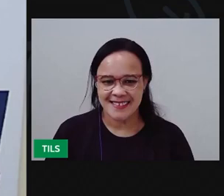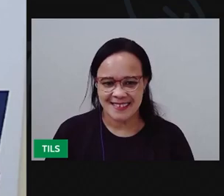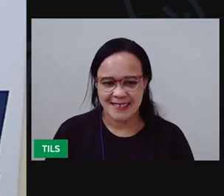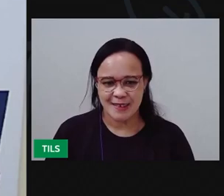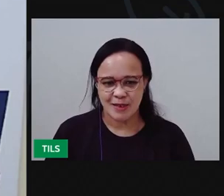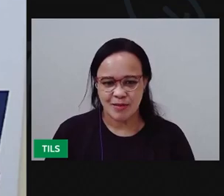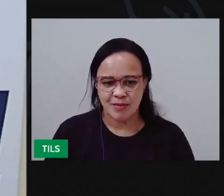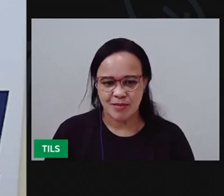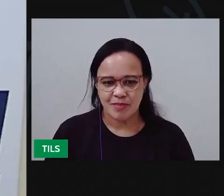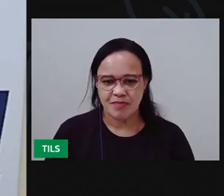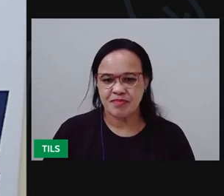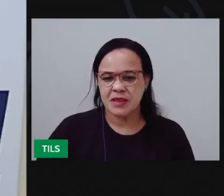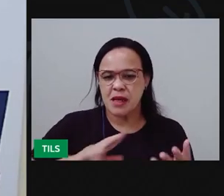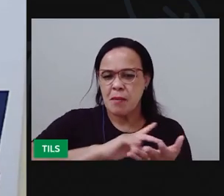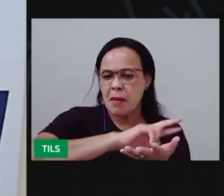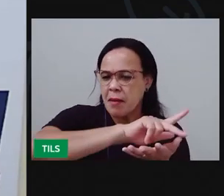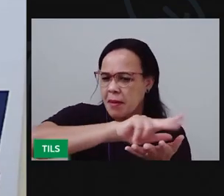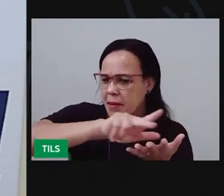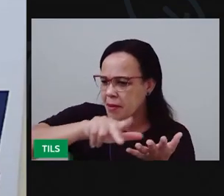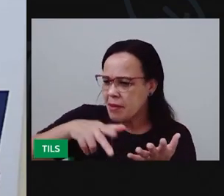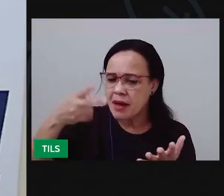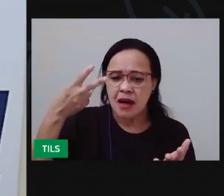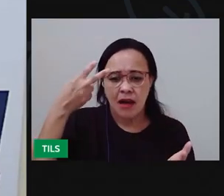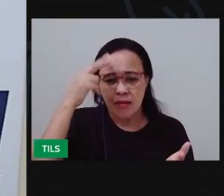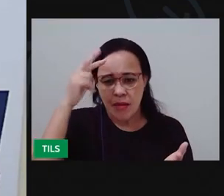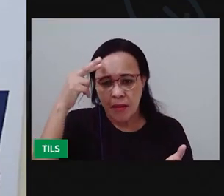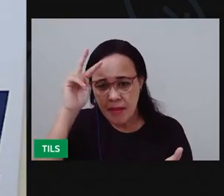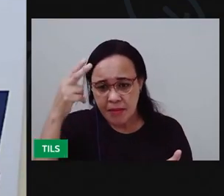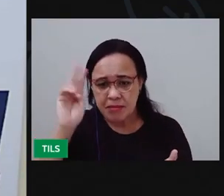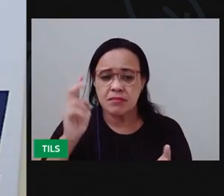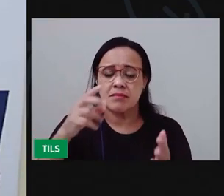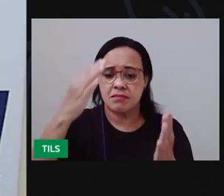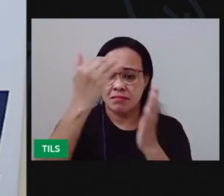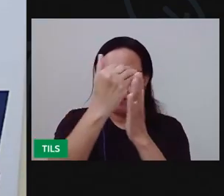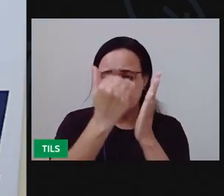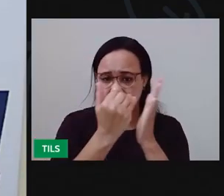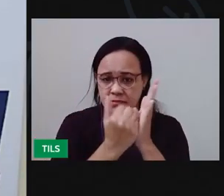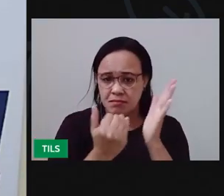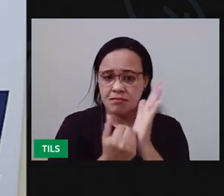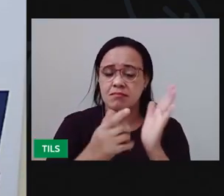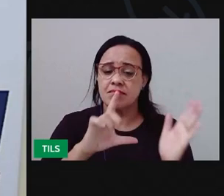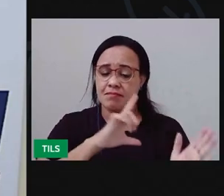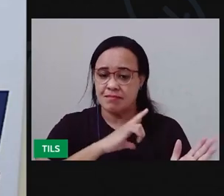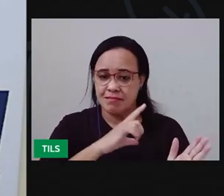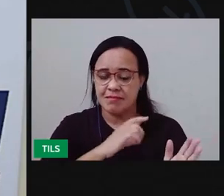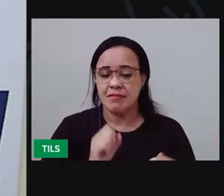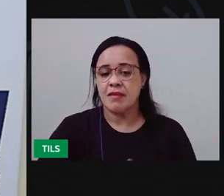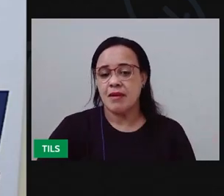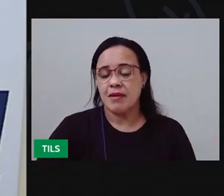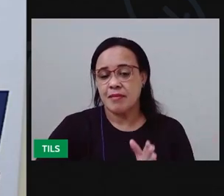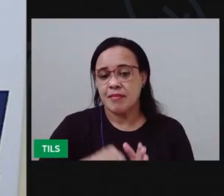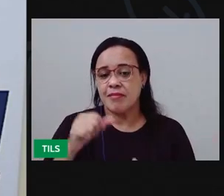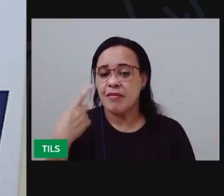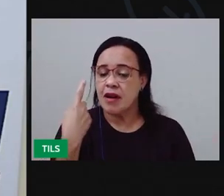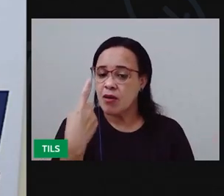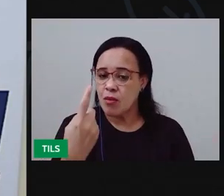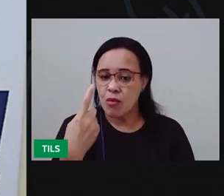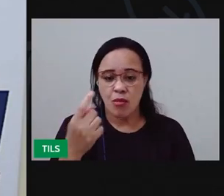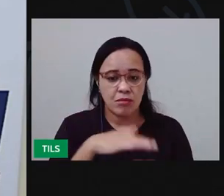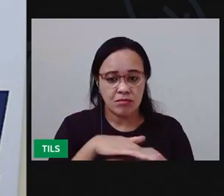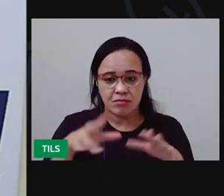Tem diversas estrofes. Olha. Mas eu vou ler com vocês só